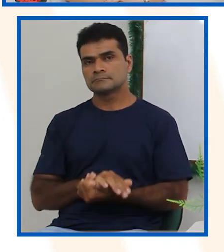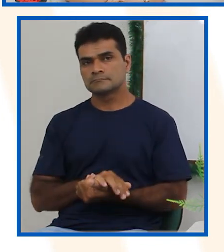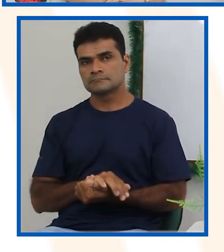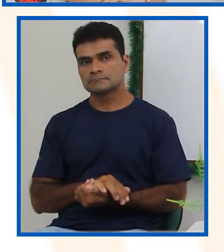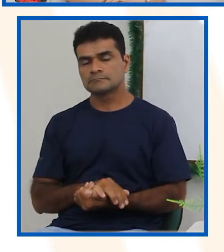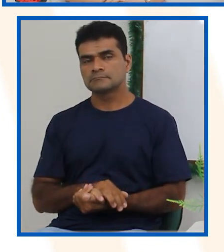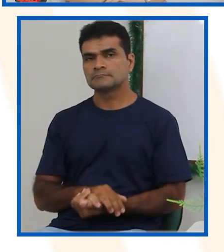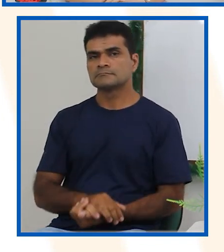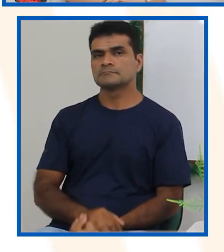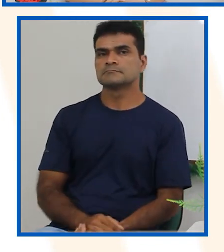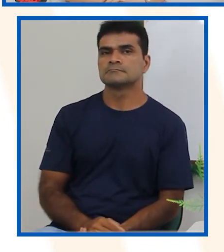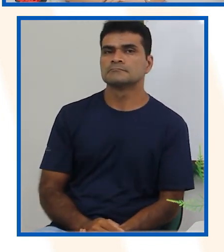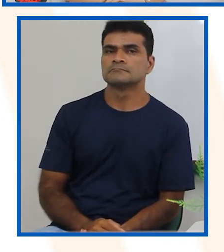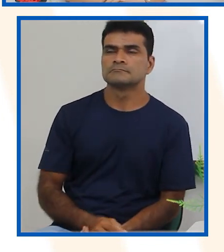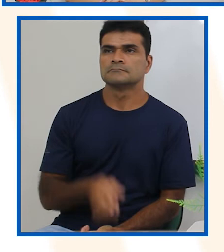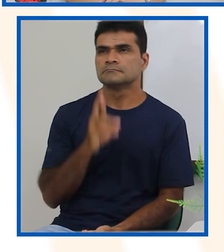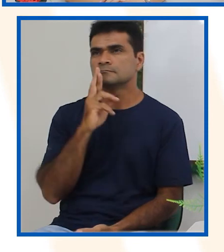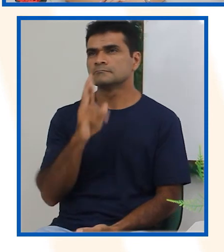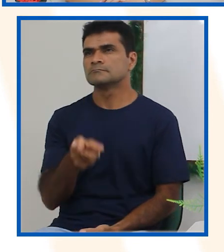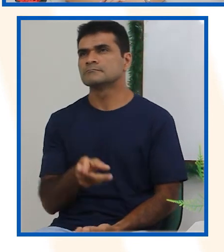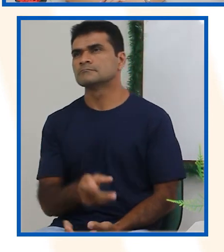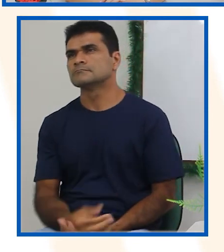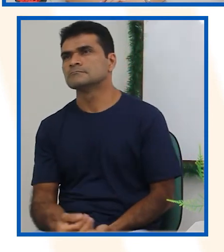Como é que a gente vai saber responder?